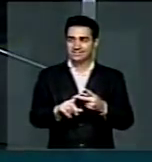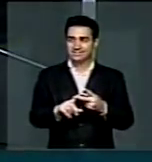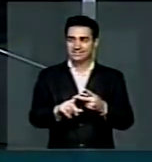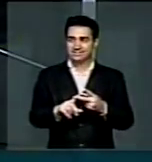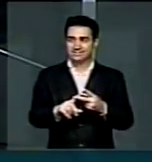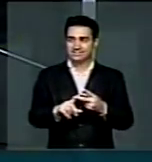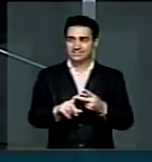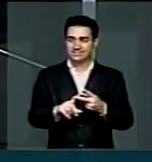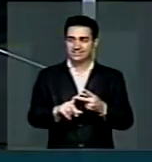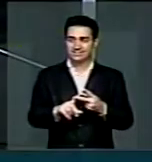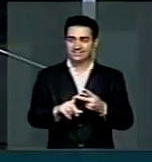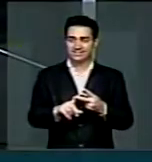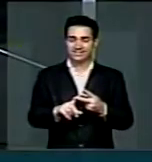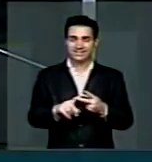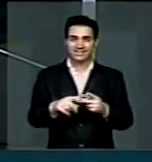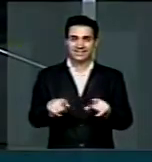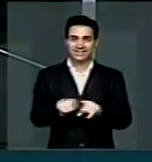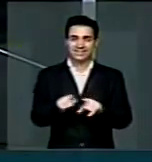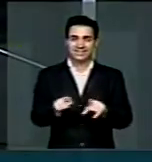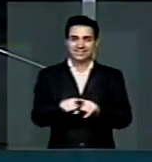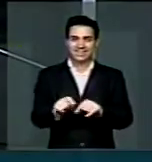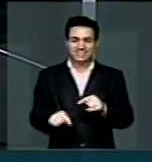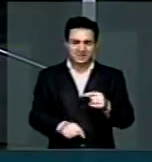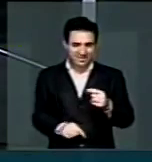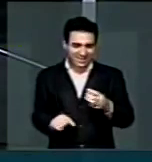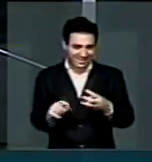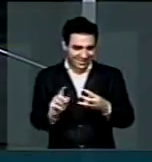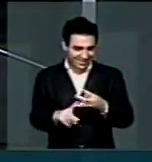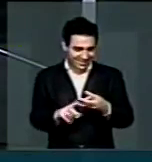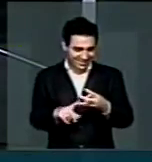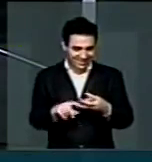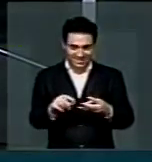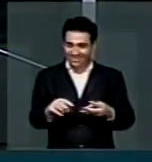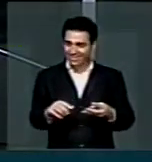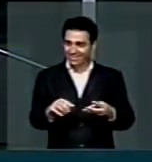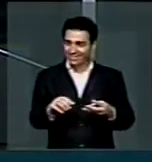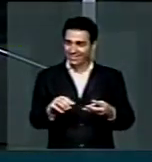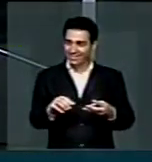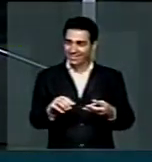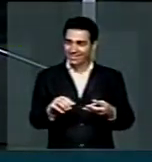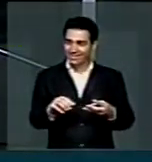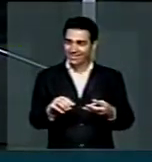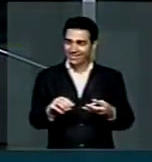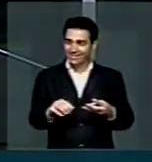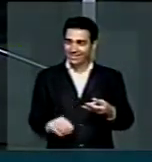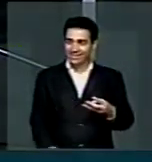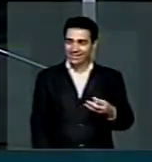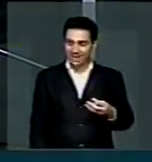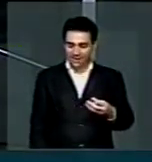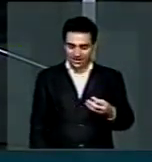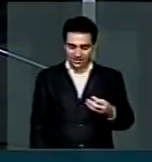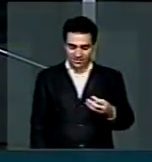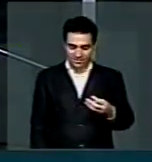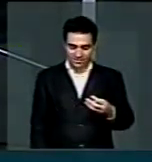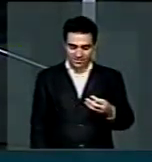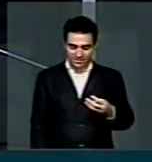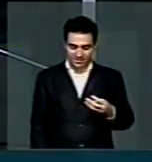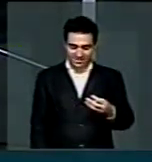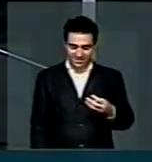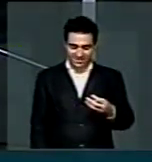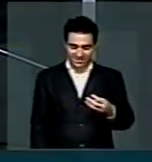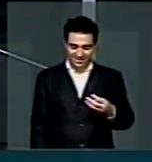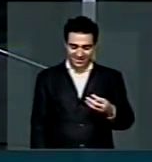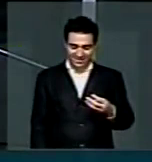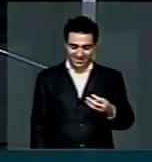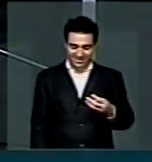Sertânia, Afogados da Engazeira, Bonito, reiteraram também nossos apoios lá em